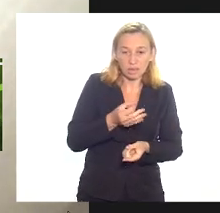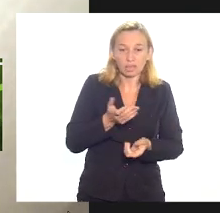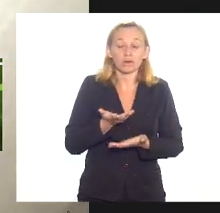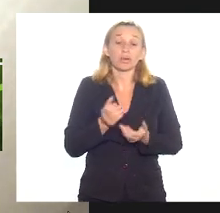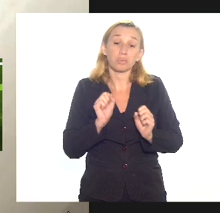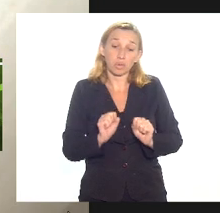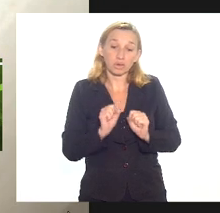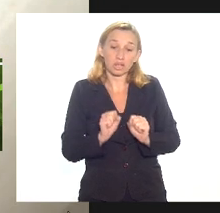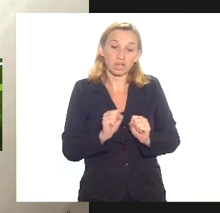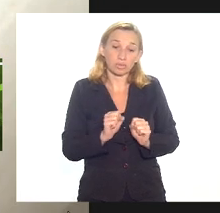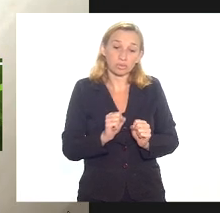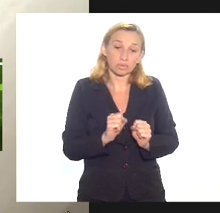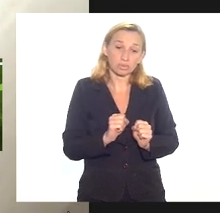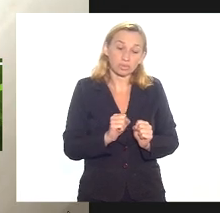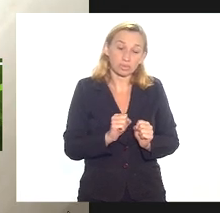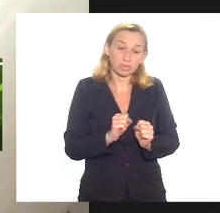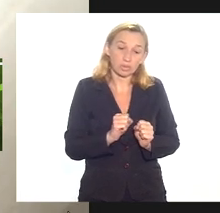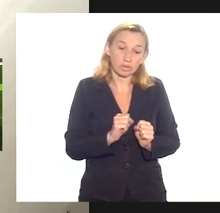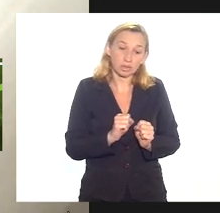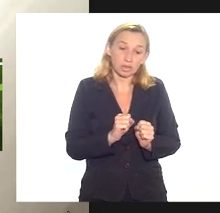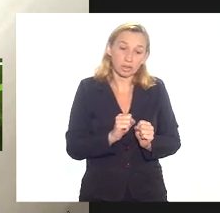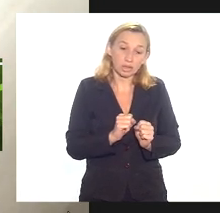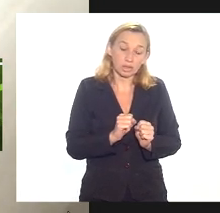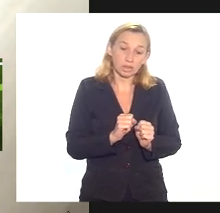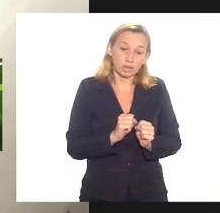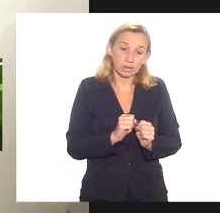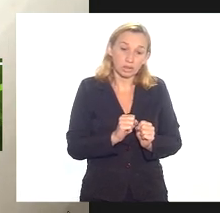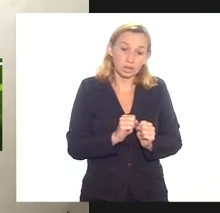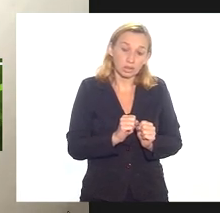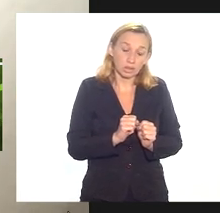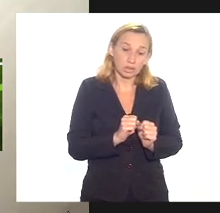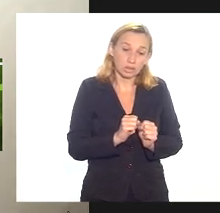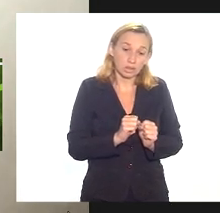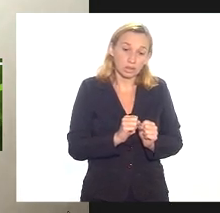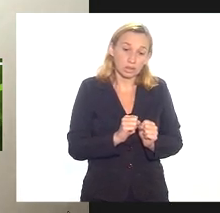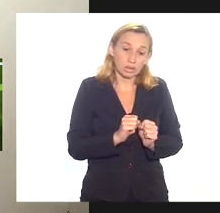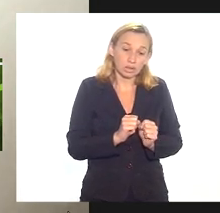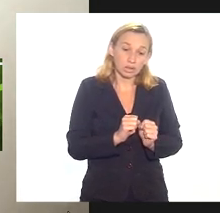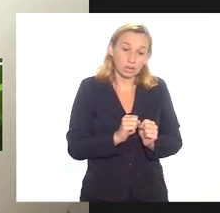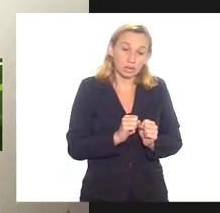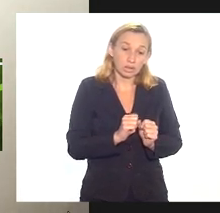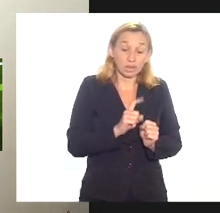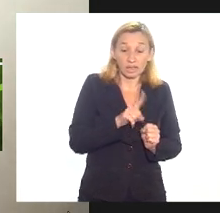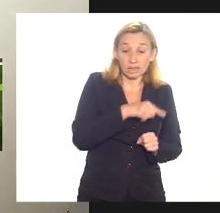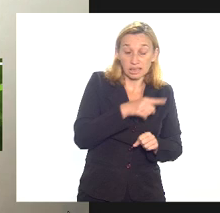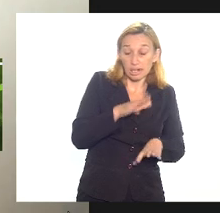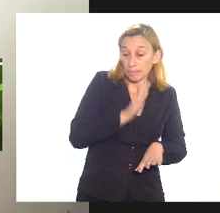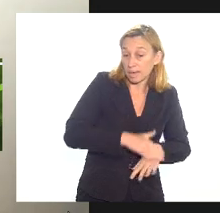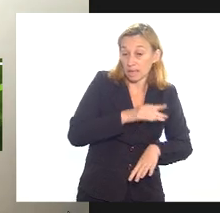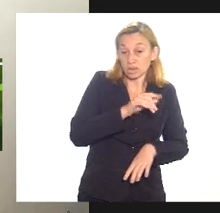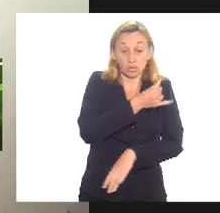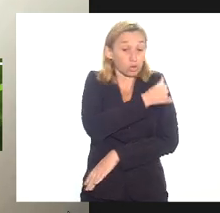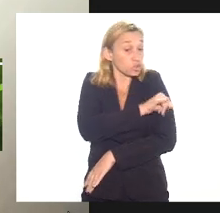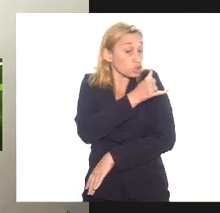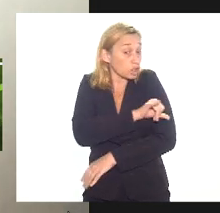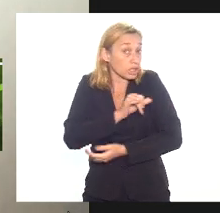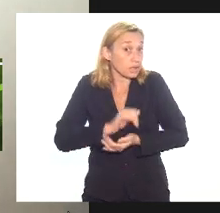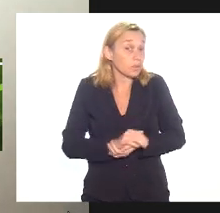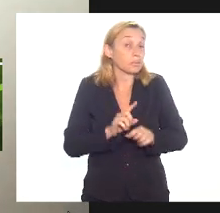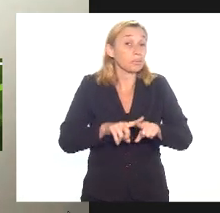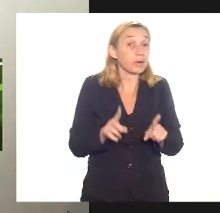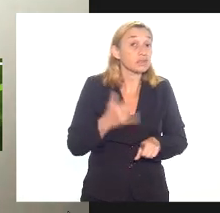o risco não só de se submeter o Rio de Janeiro a uma situação ainda mais dramática mas é